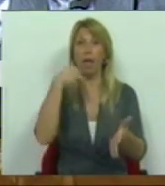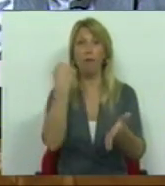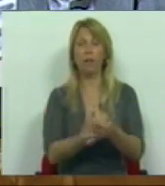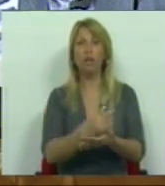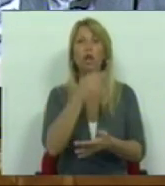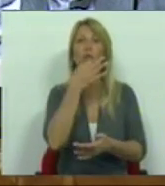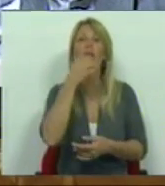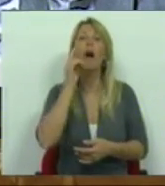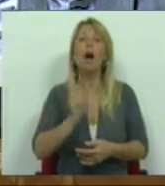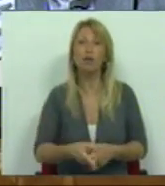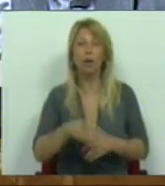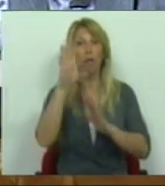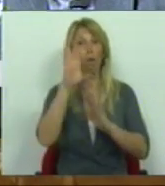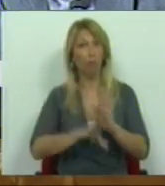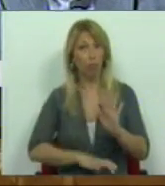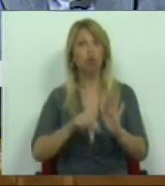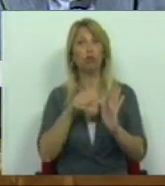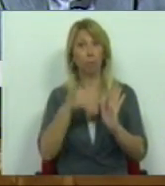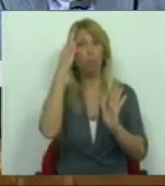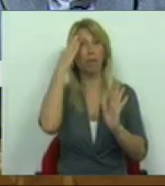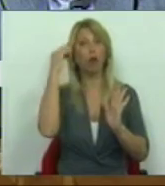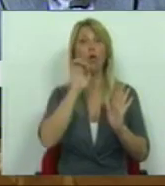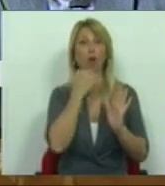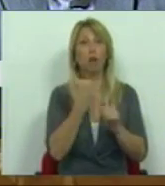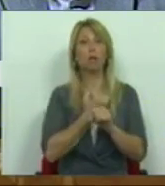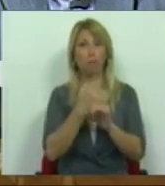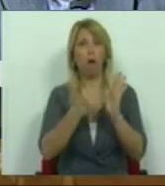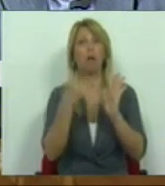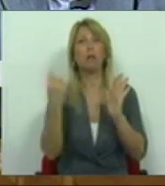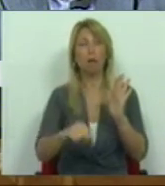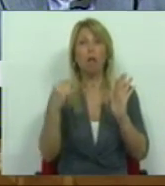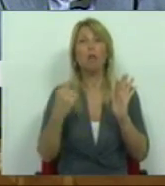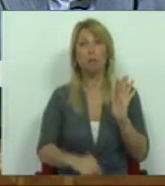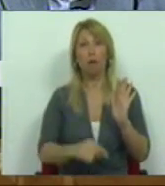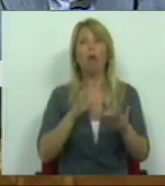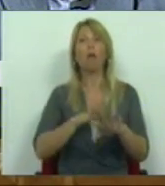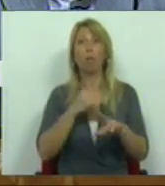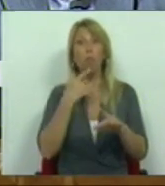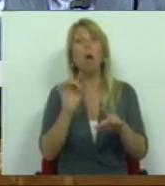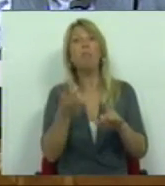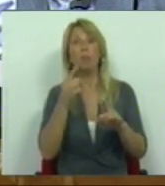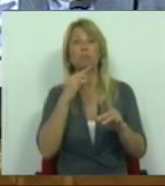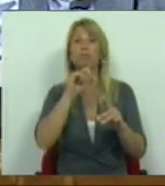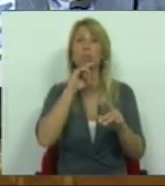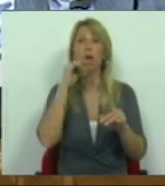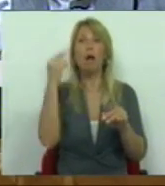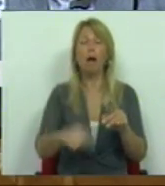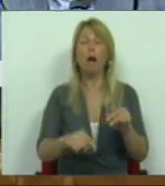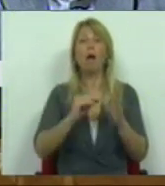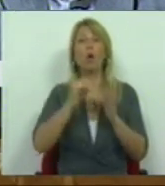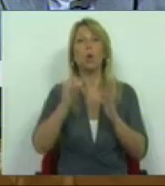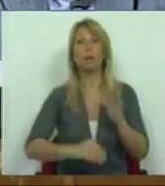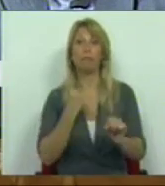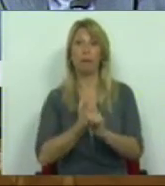das condições previstas no Código de Trabalho para a presunção da existência de um contrato de trabalho, e se